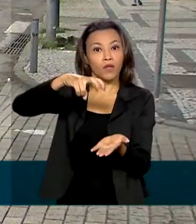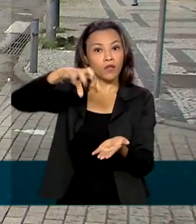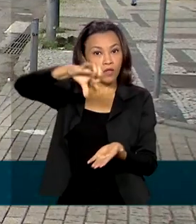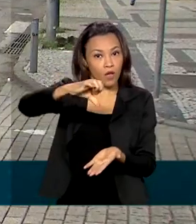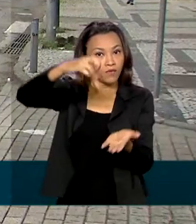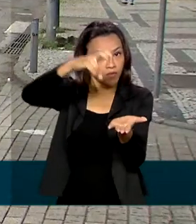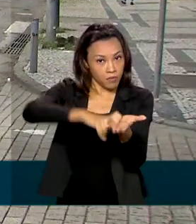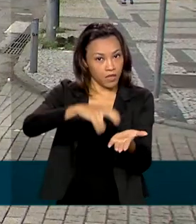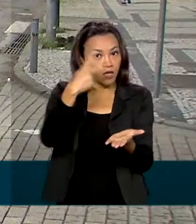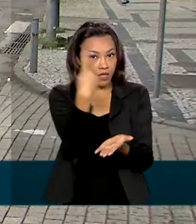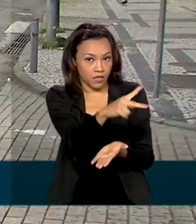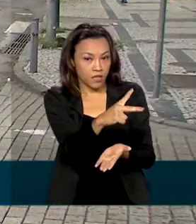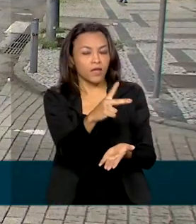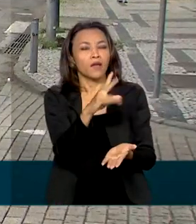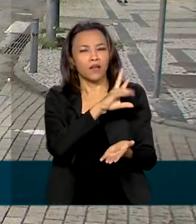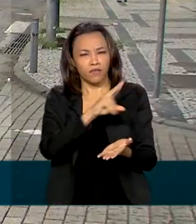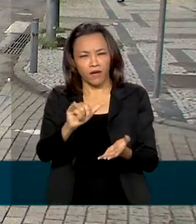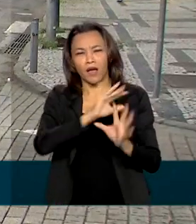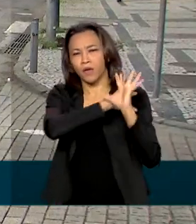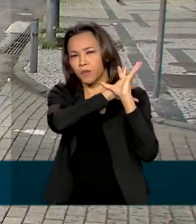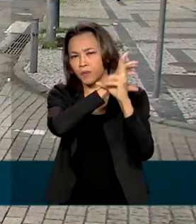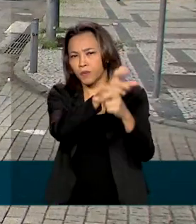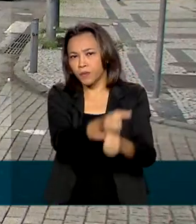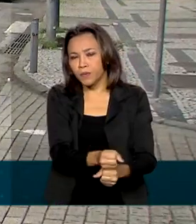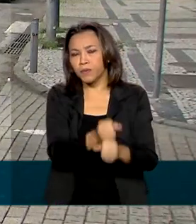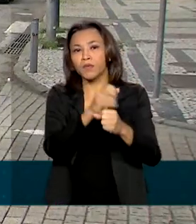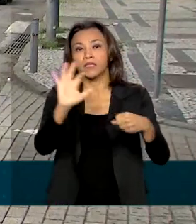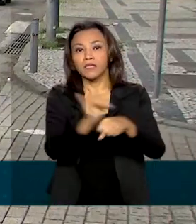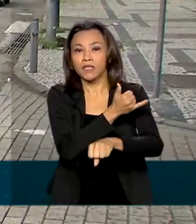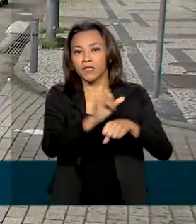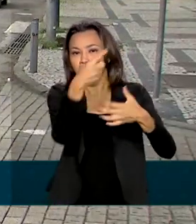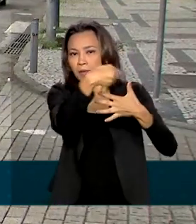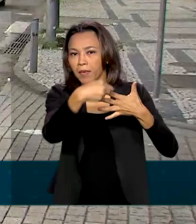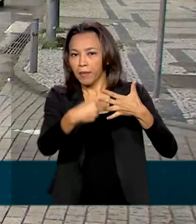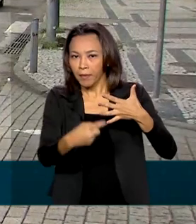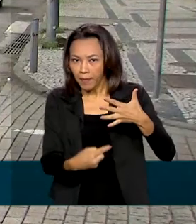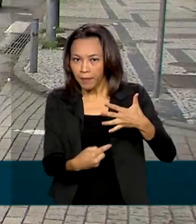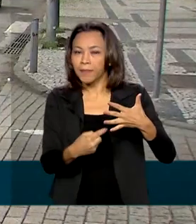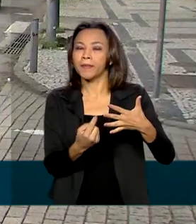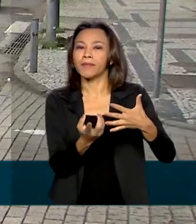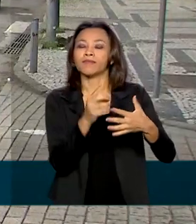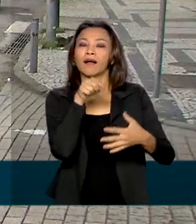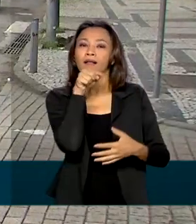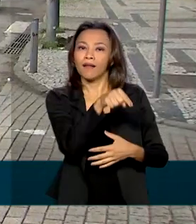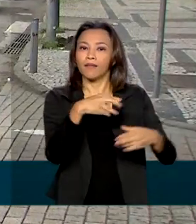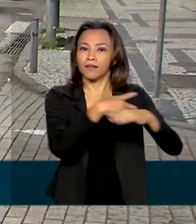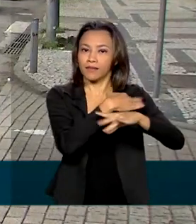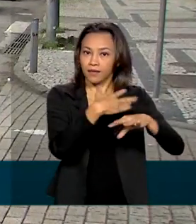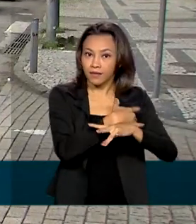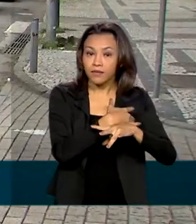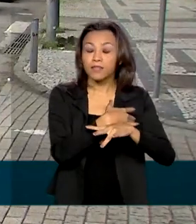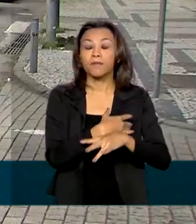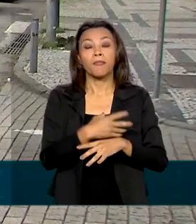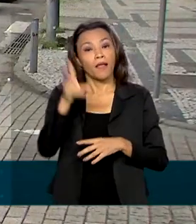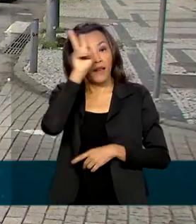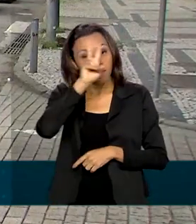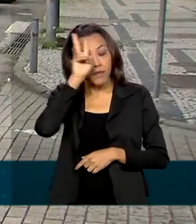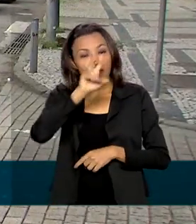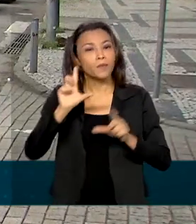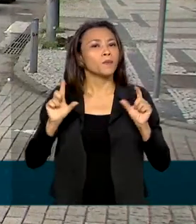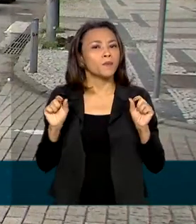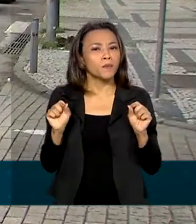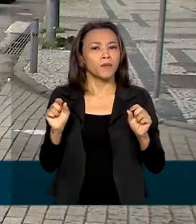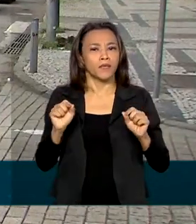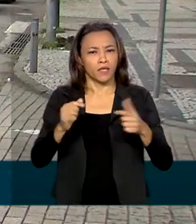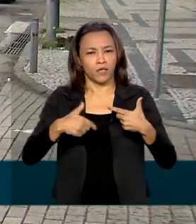local, ele vai fazer um balanço das medidas implementadas na cidade. Lembrando que as ações de combate à Covid-19